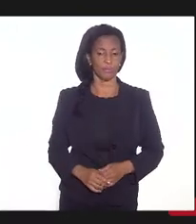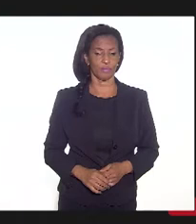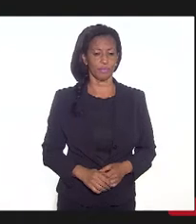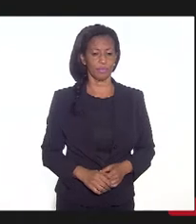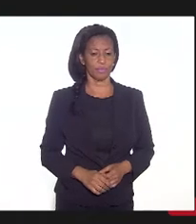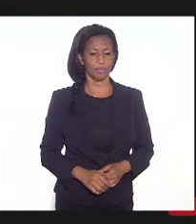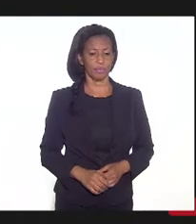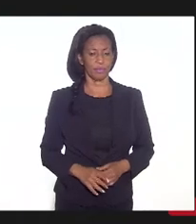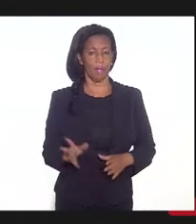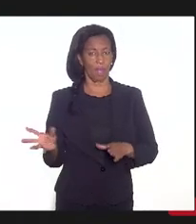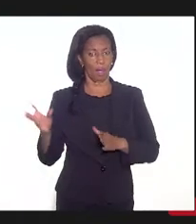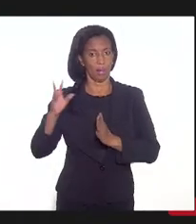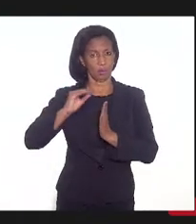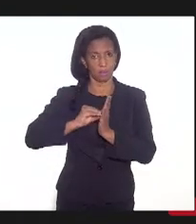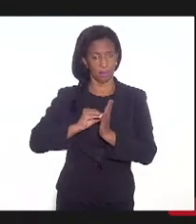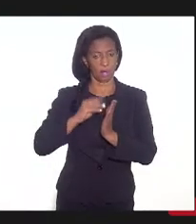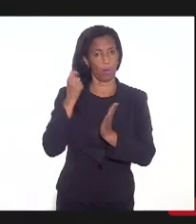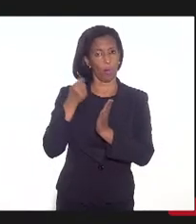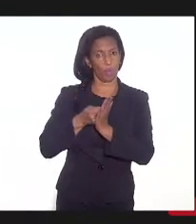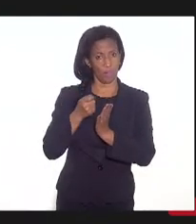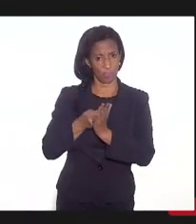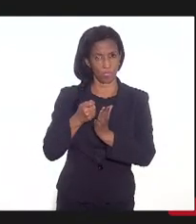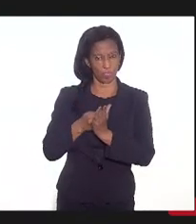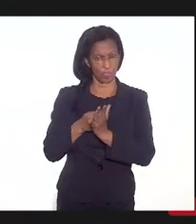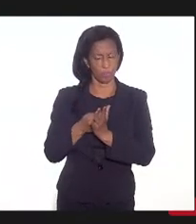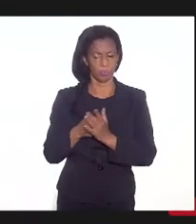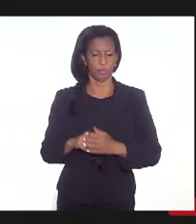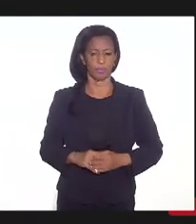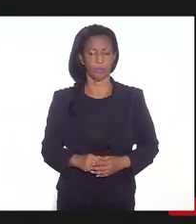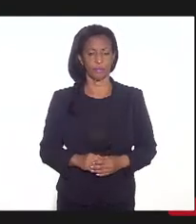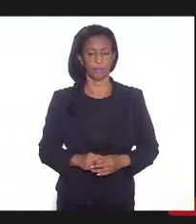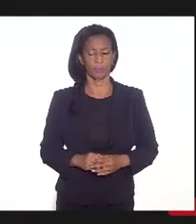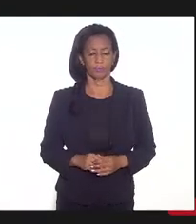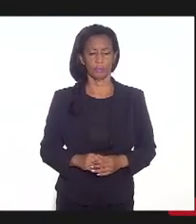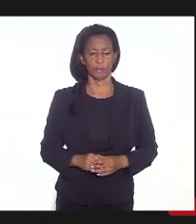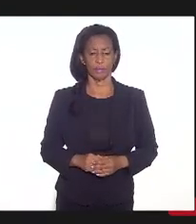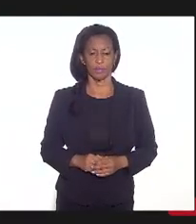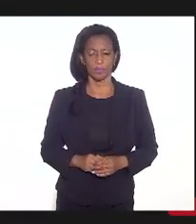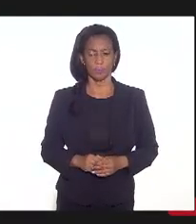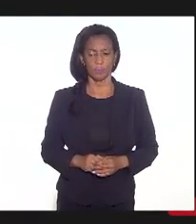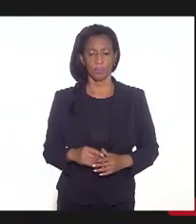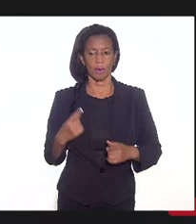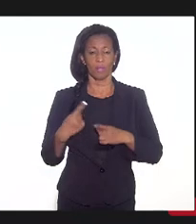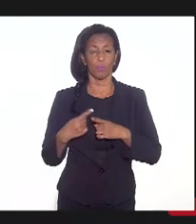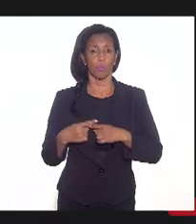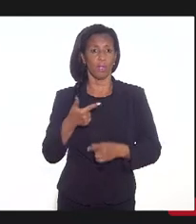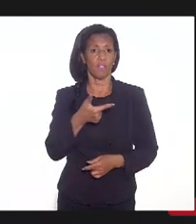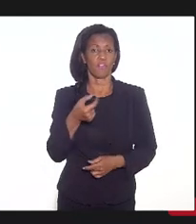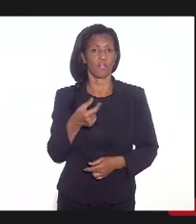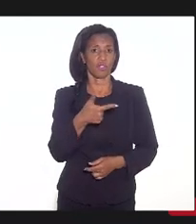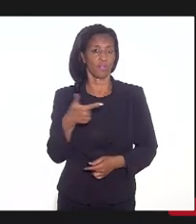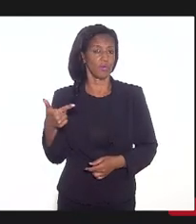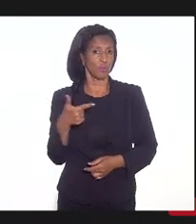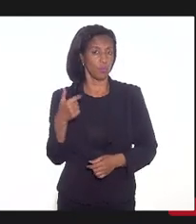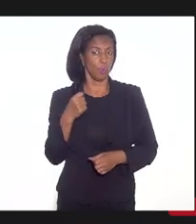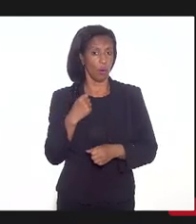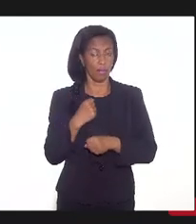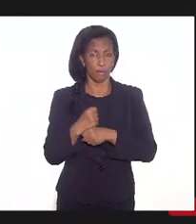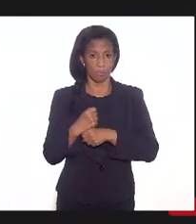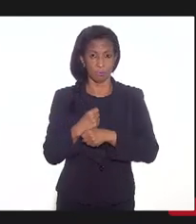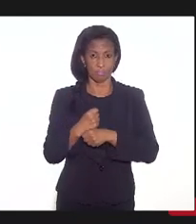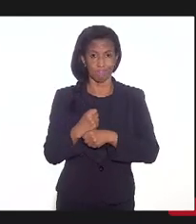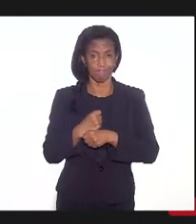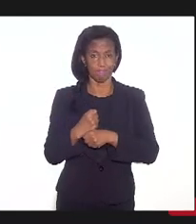a adesão ao regime, mesmo que seja essa adesão provisória, porque 2022 é um ano muito difícil,